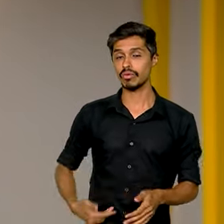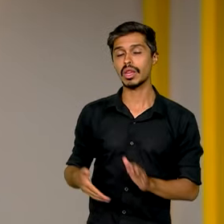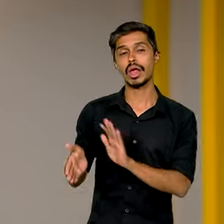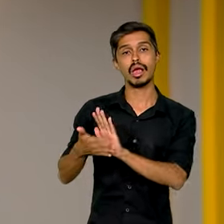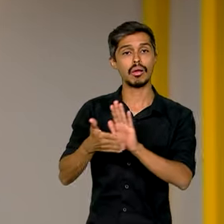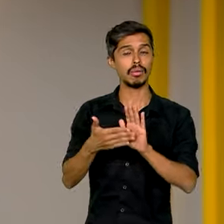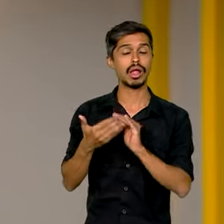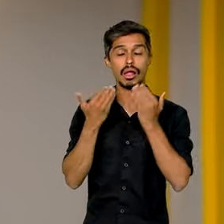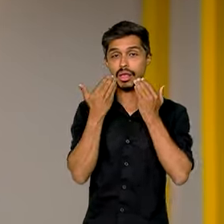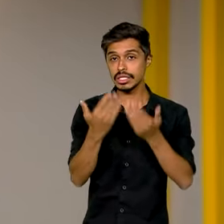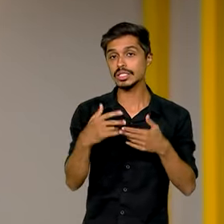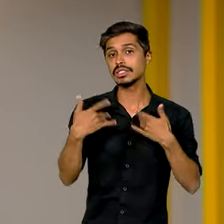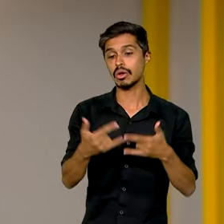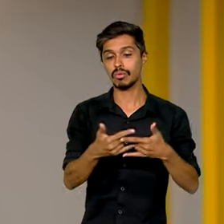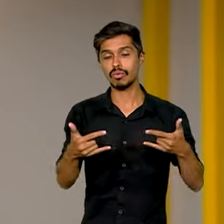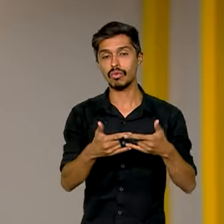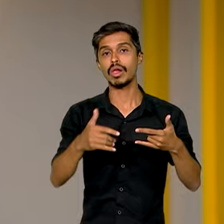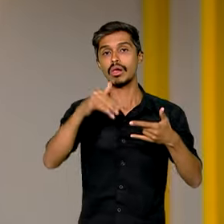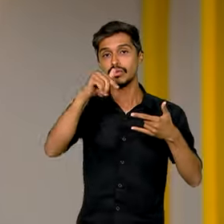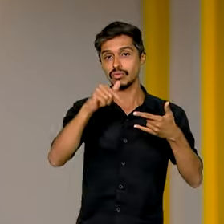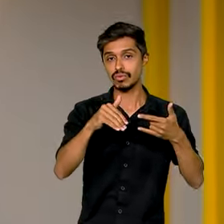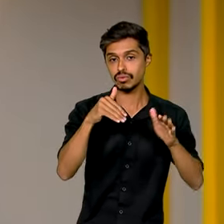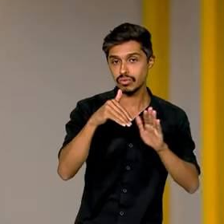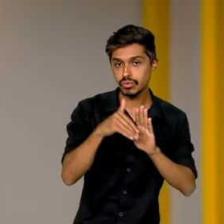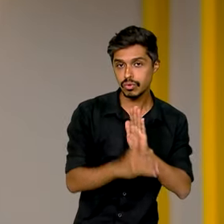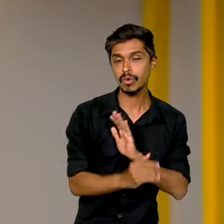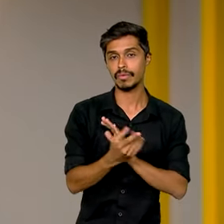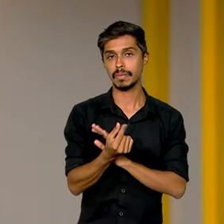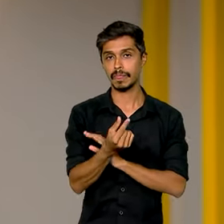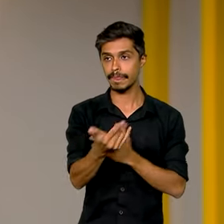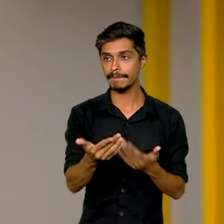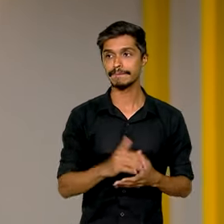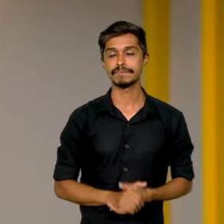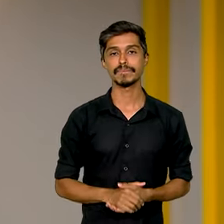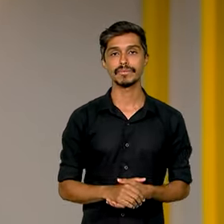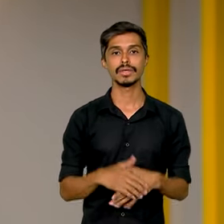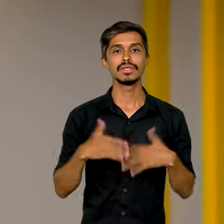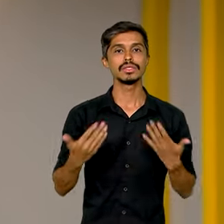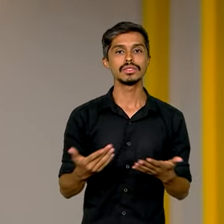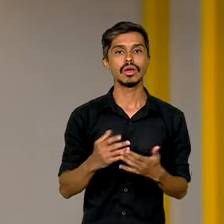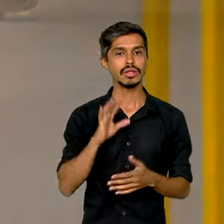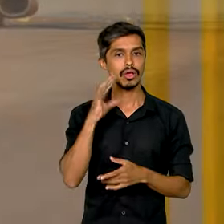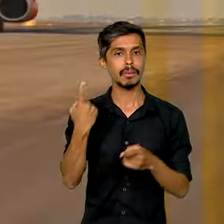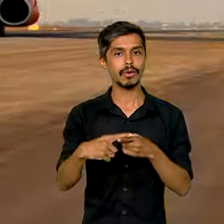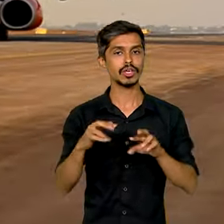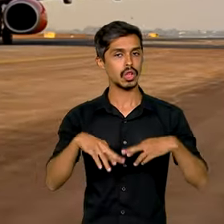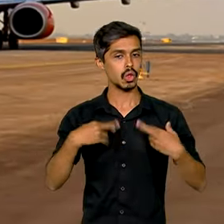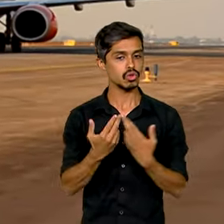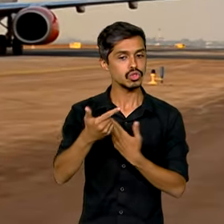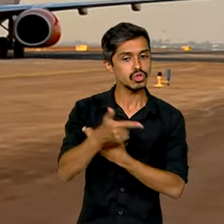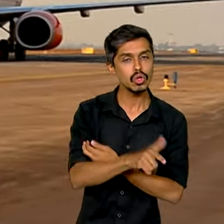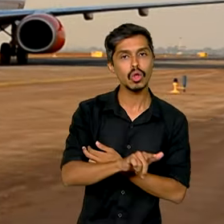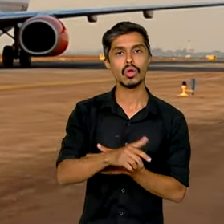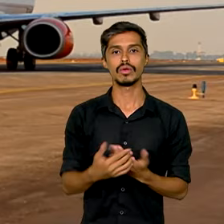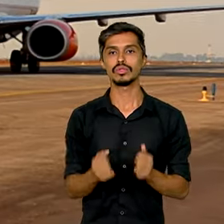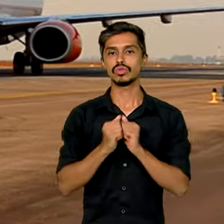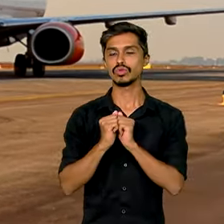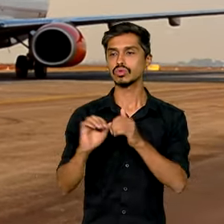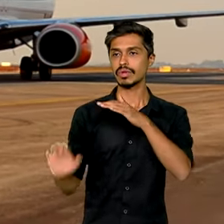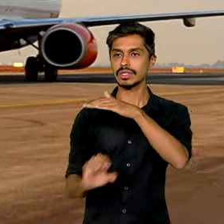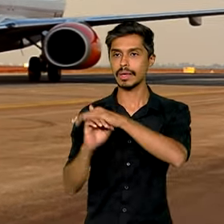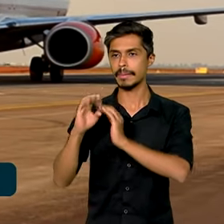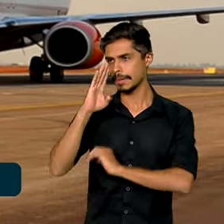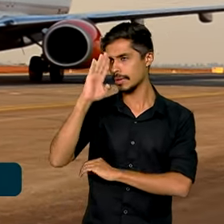proposta para redução do valor das passagens no país. A decisão veio depois de nova reunião das principais companhias